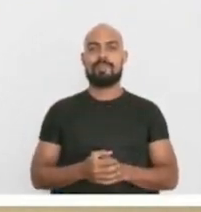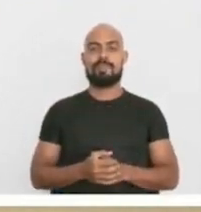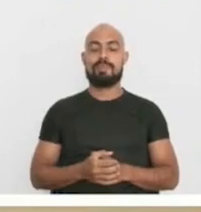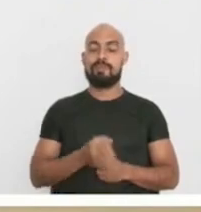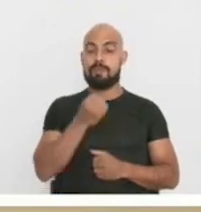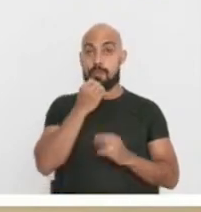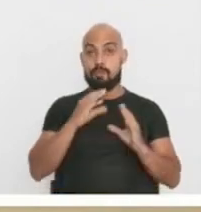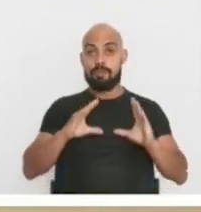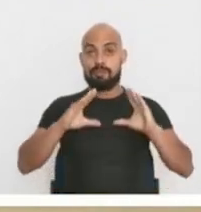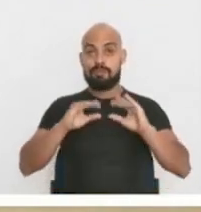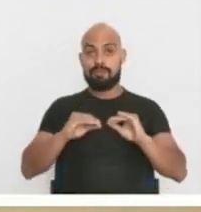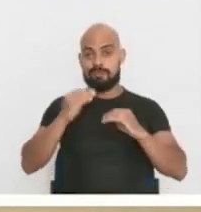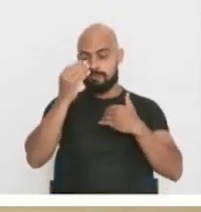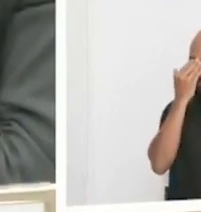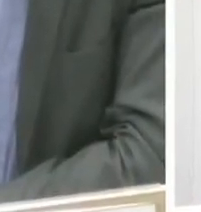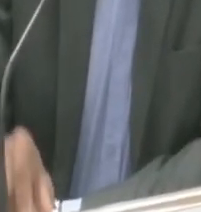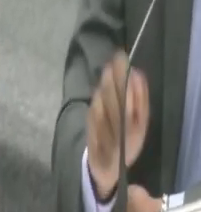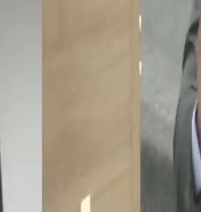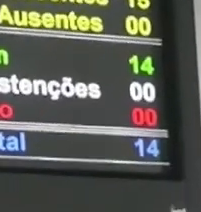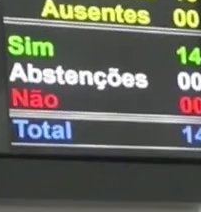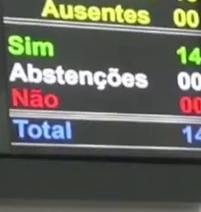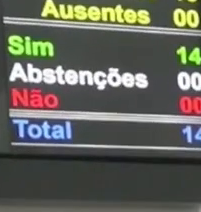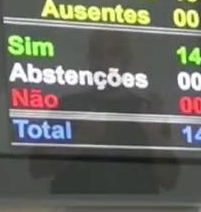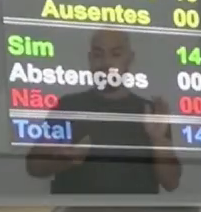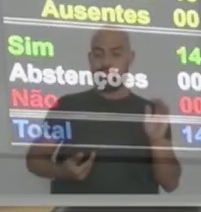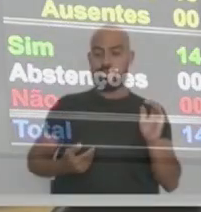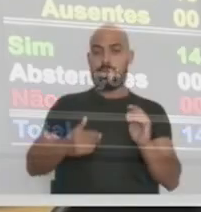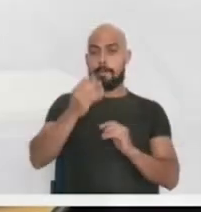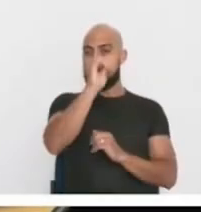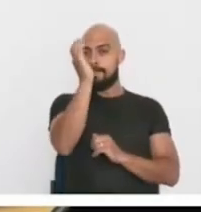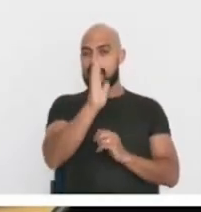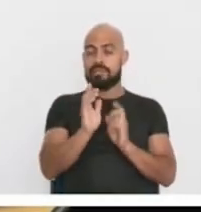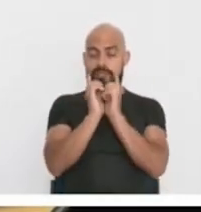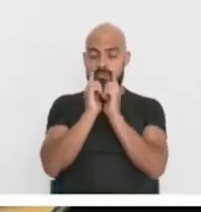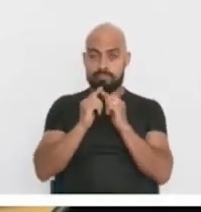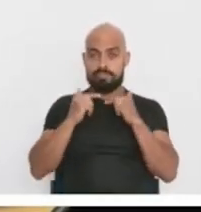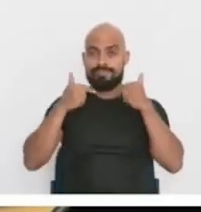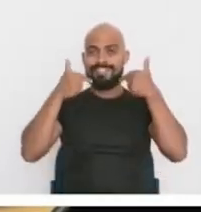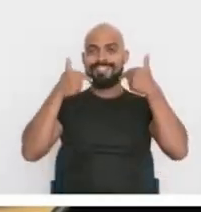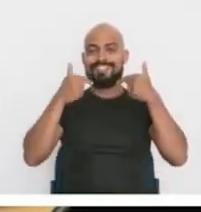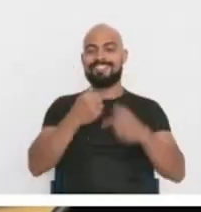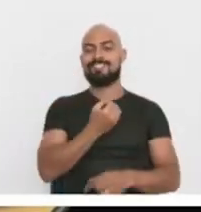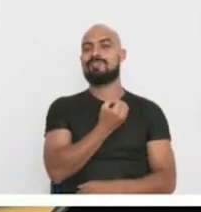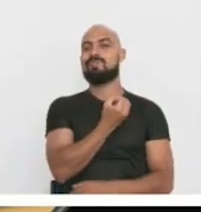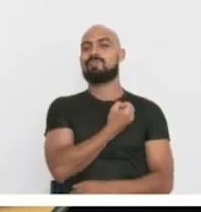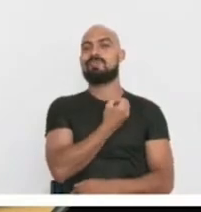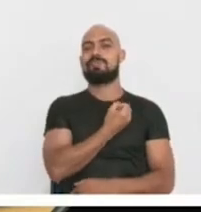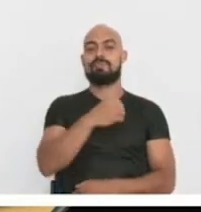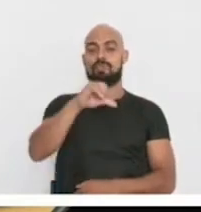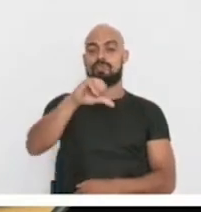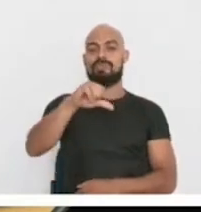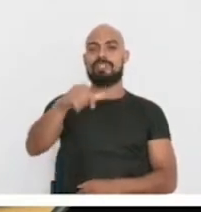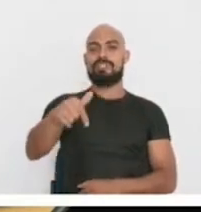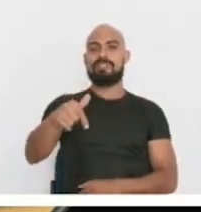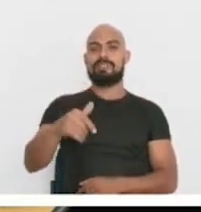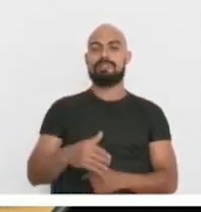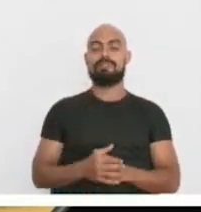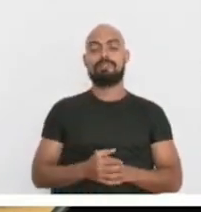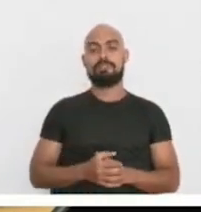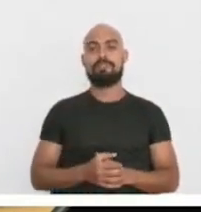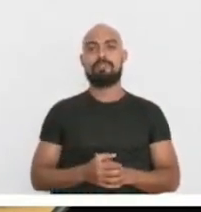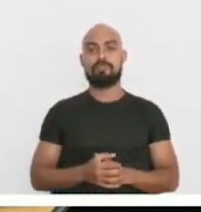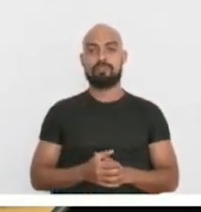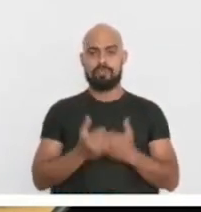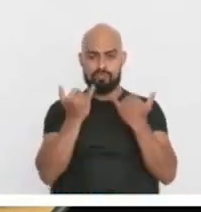Boa noite. Muito obrigado. Requerimentos. Número 97, do vereador Helder Pereira. Requer informações ao